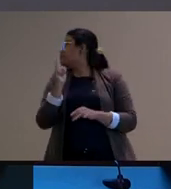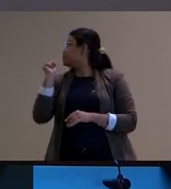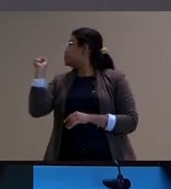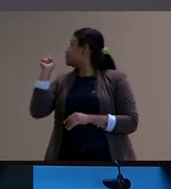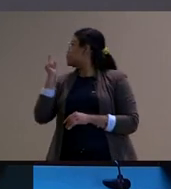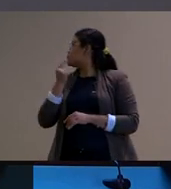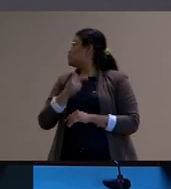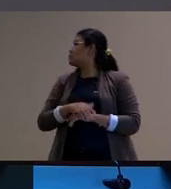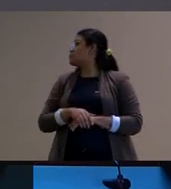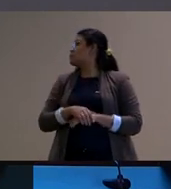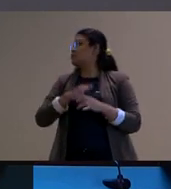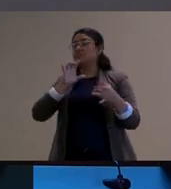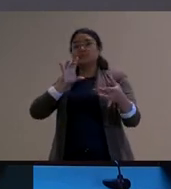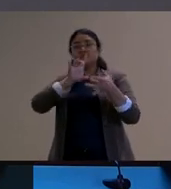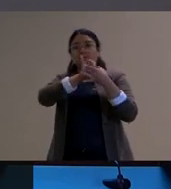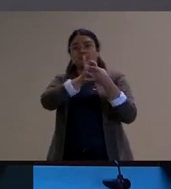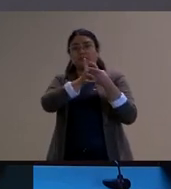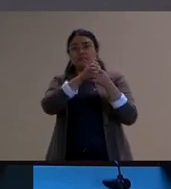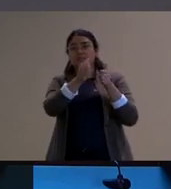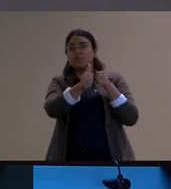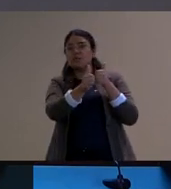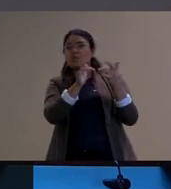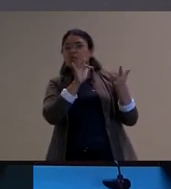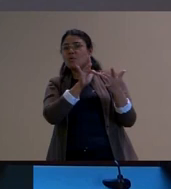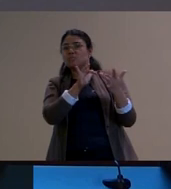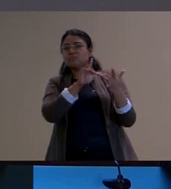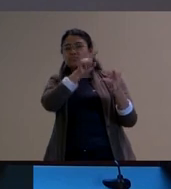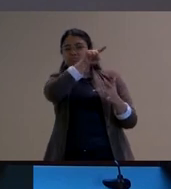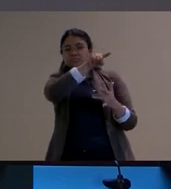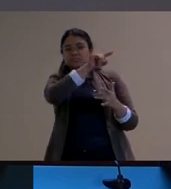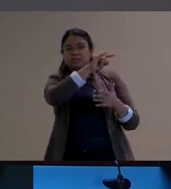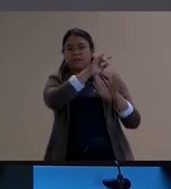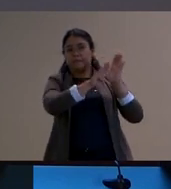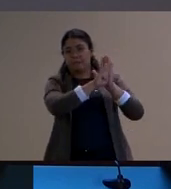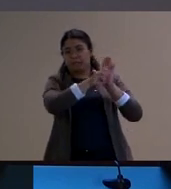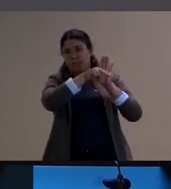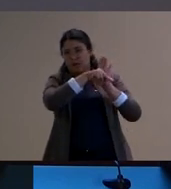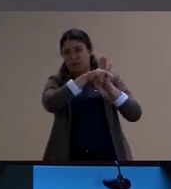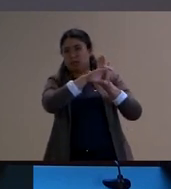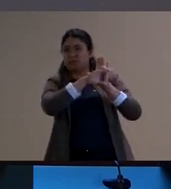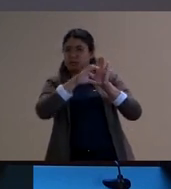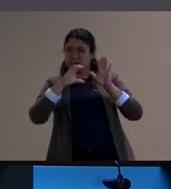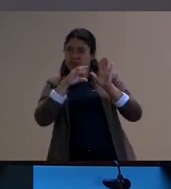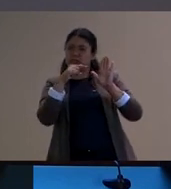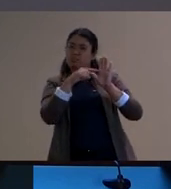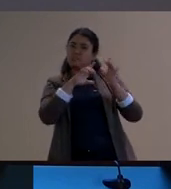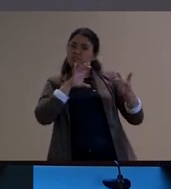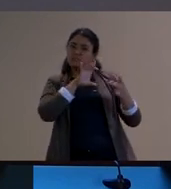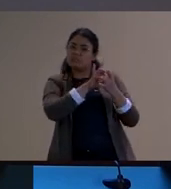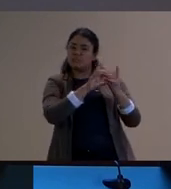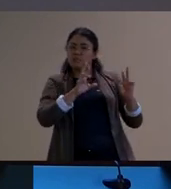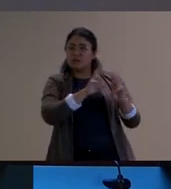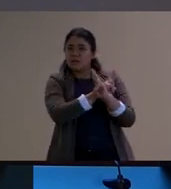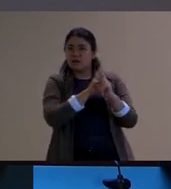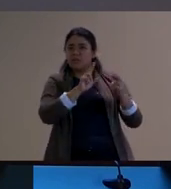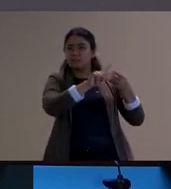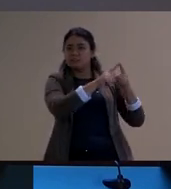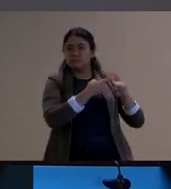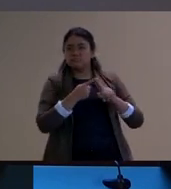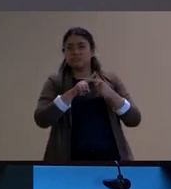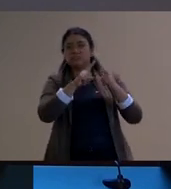outra proximidade com com os documentos orientadores que os documentos orientadores da rede